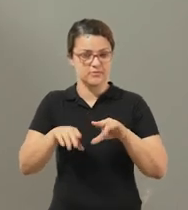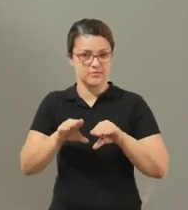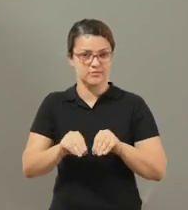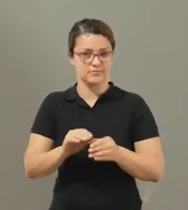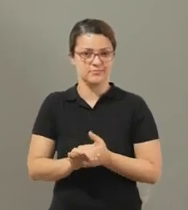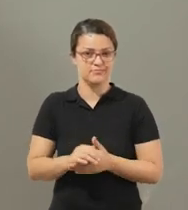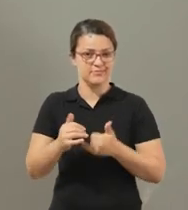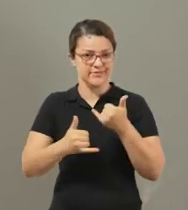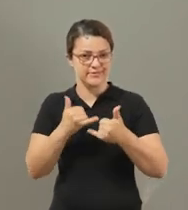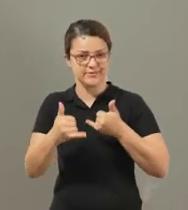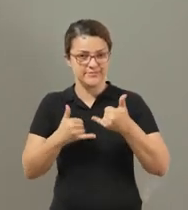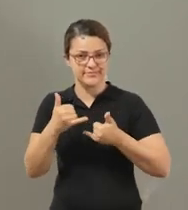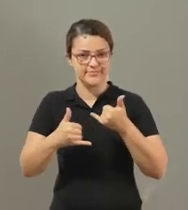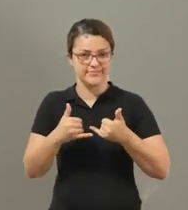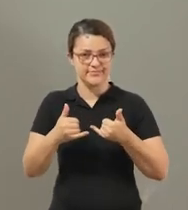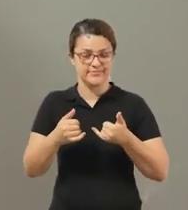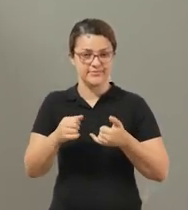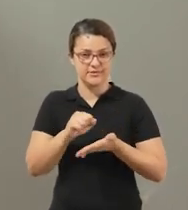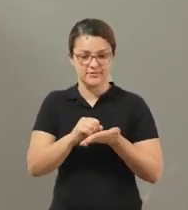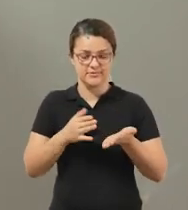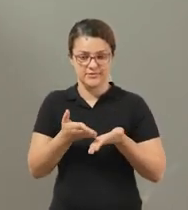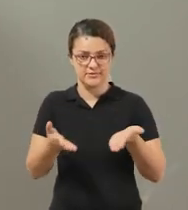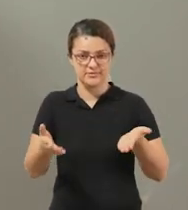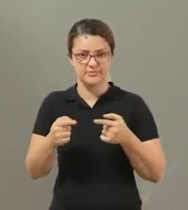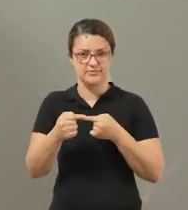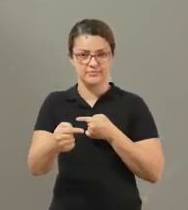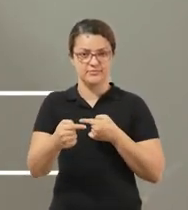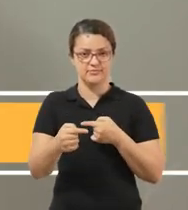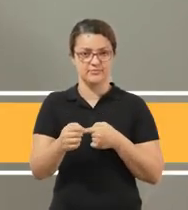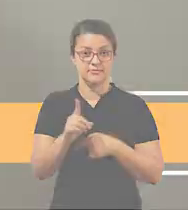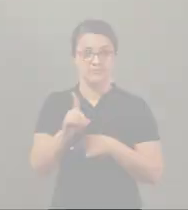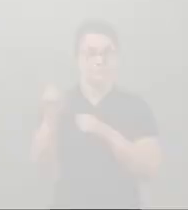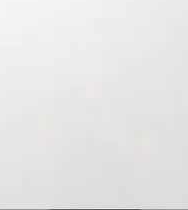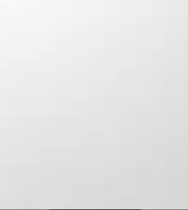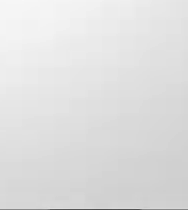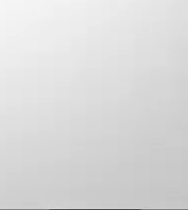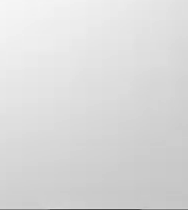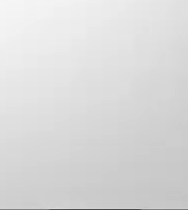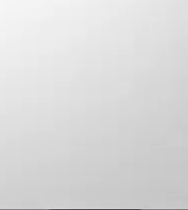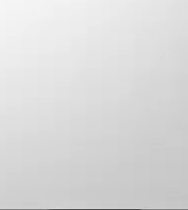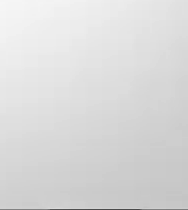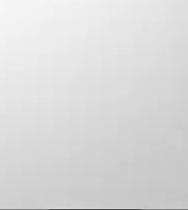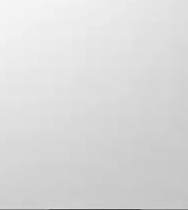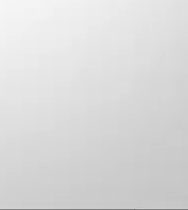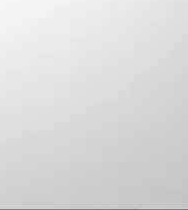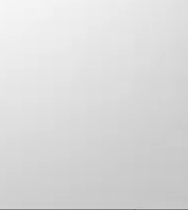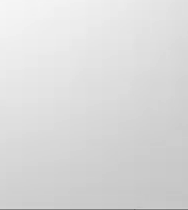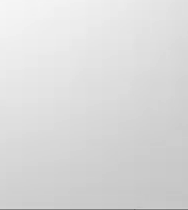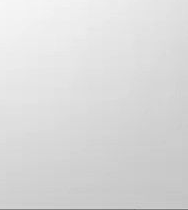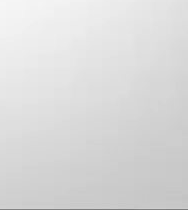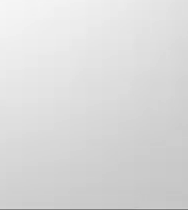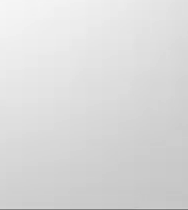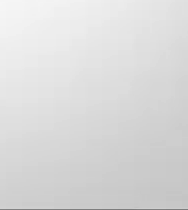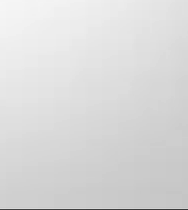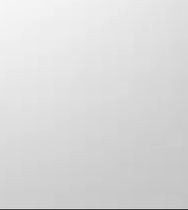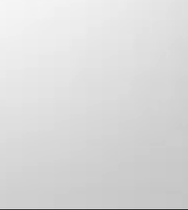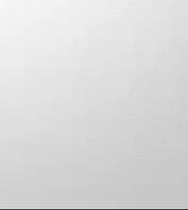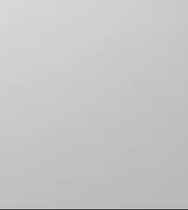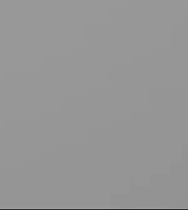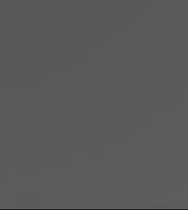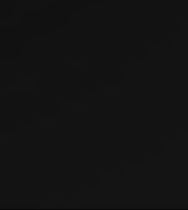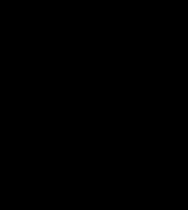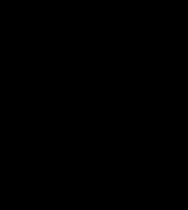E se divirta Tá bom? E essa foi a atividade dessa semana Fiquem com Deus Até a próxima Tchau Tchau Tchau Tchau